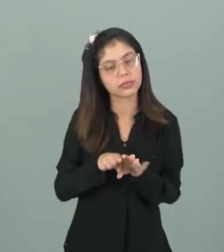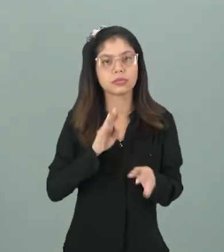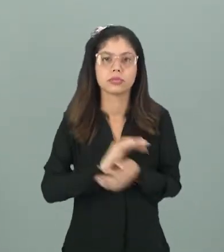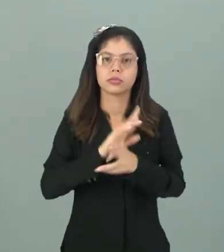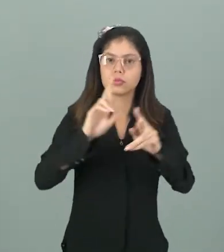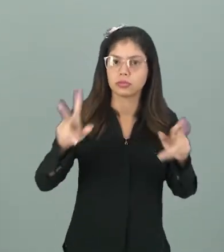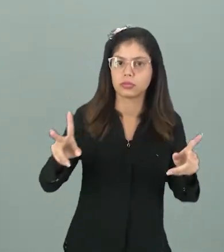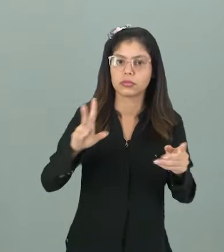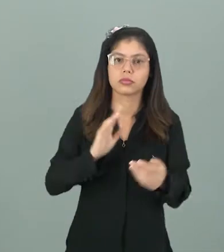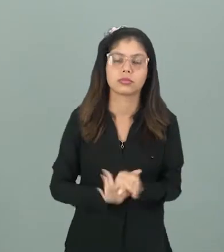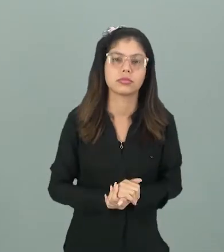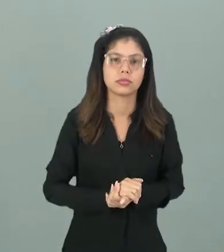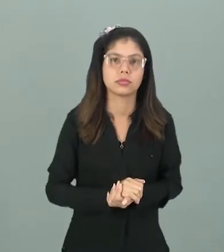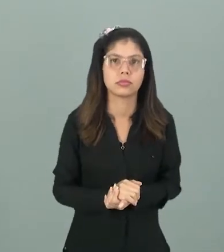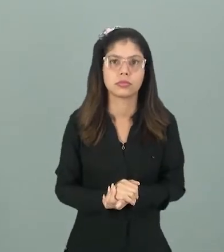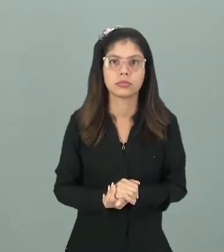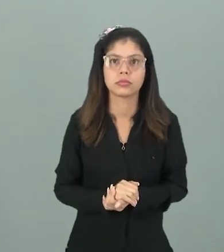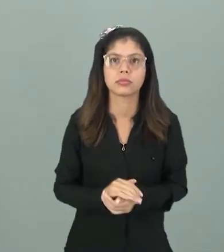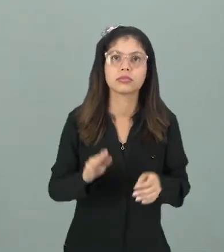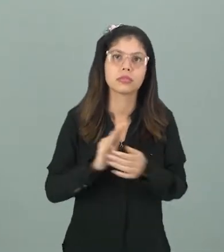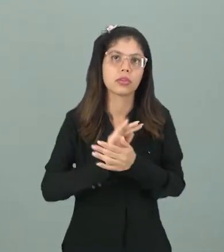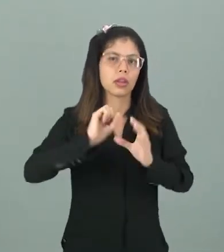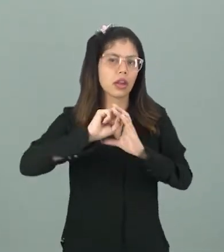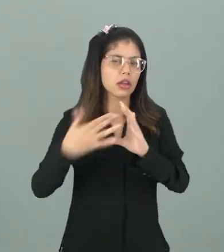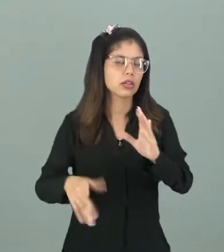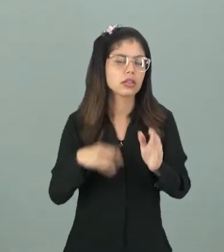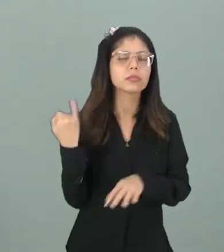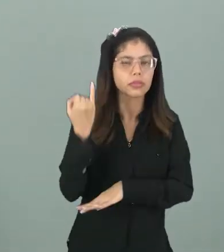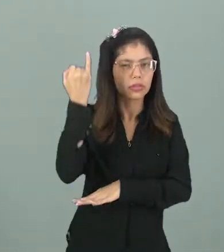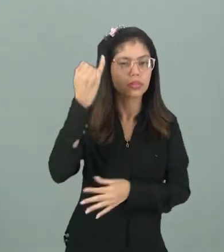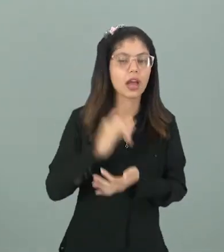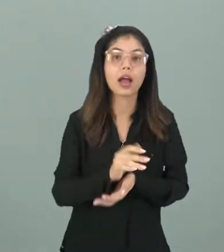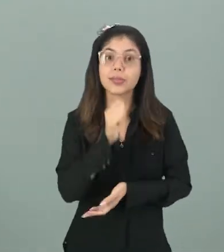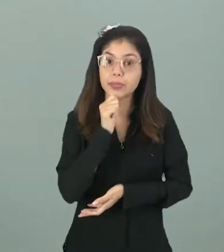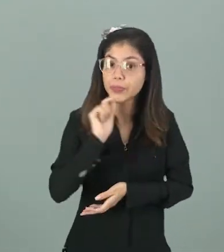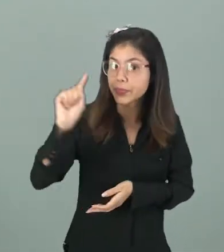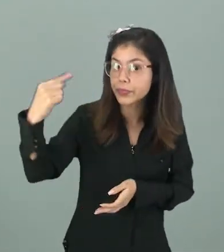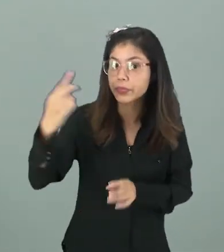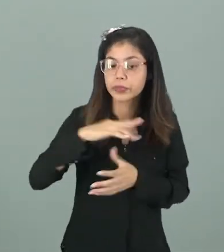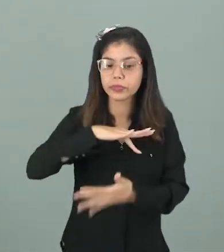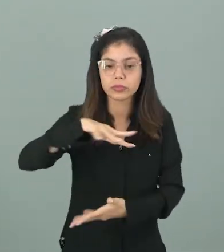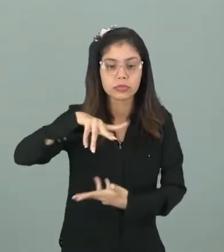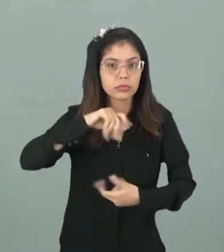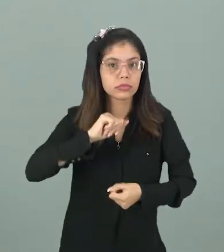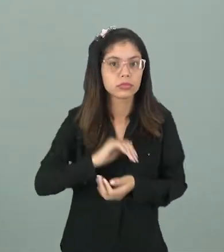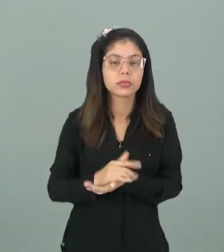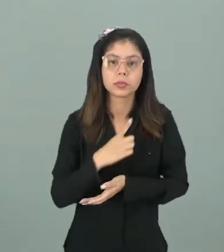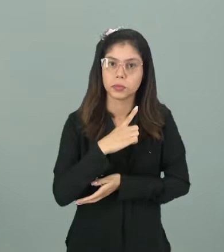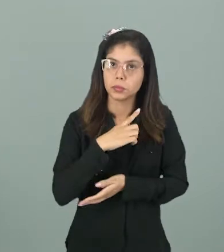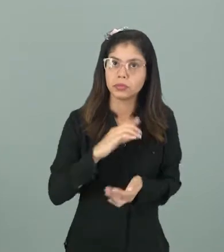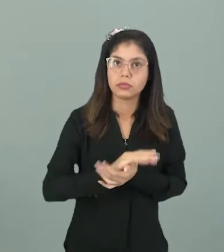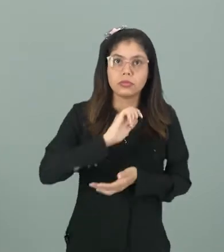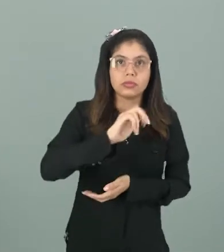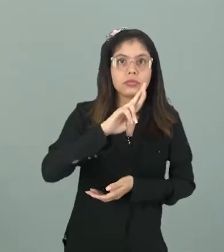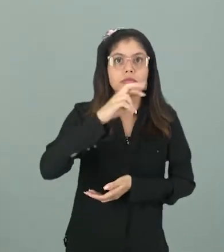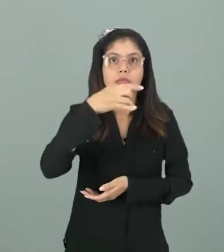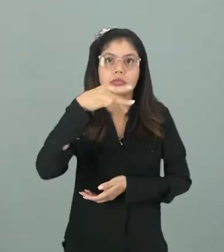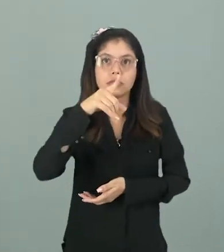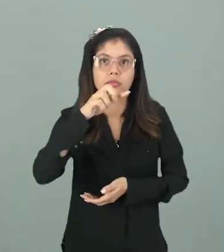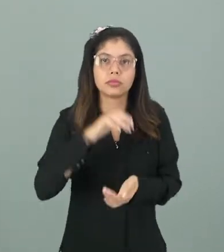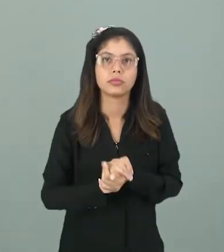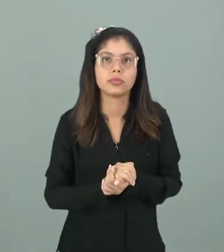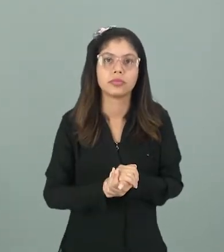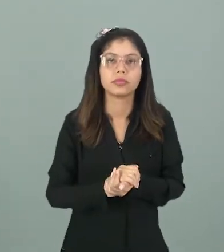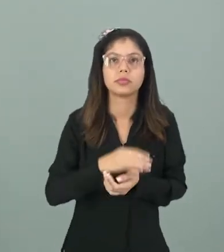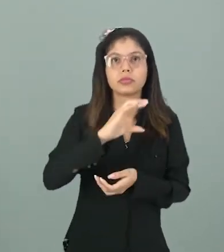diferenciações, suas características principais. Só que além dos planetas, a gente também tem aí os asteroides, os